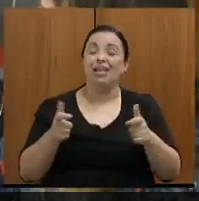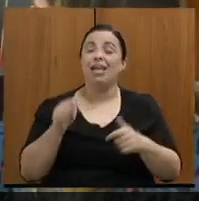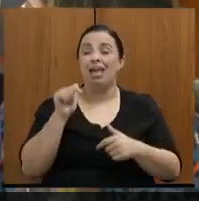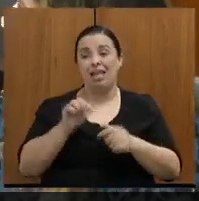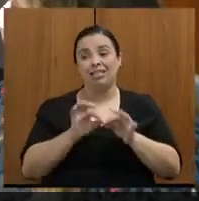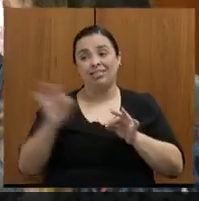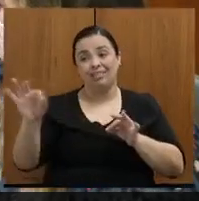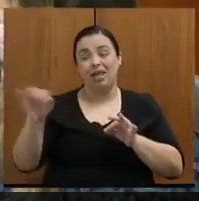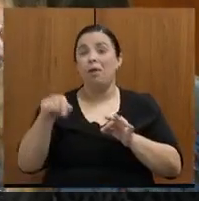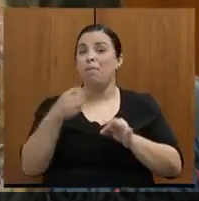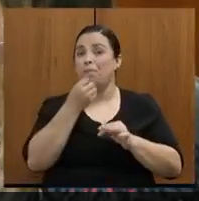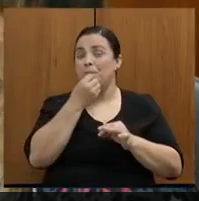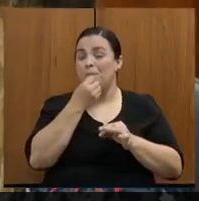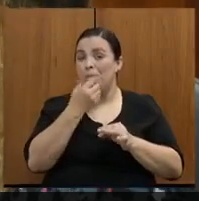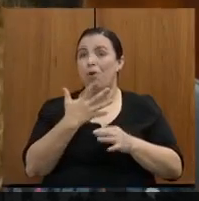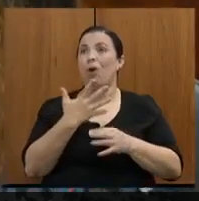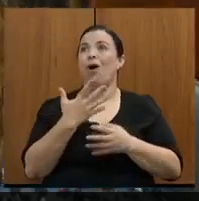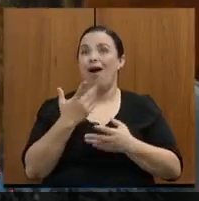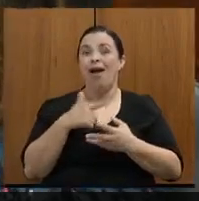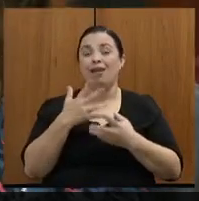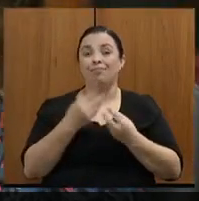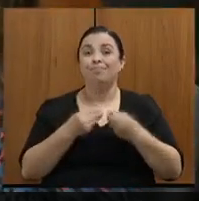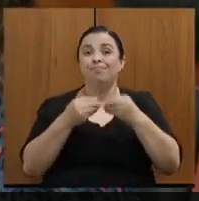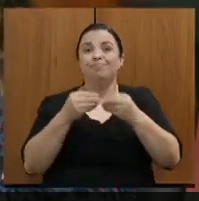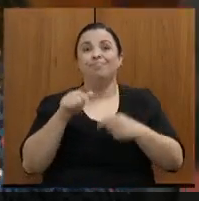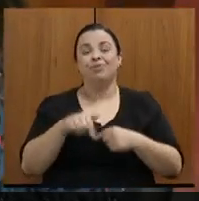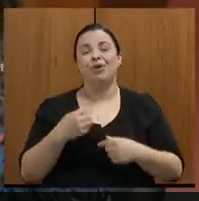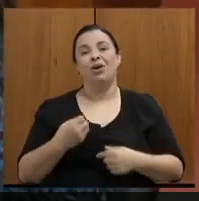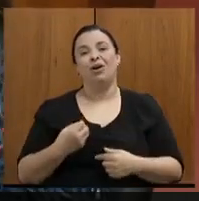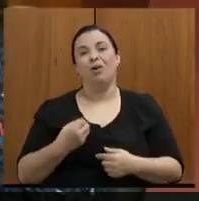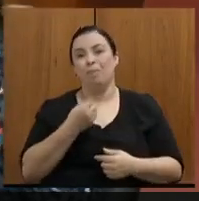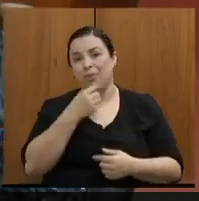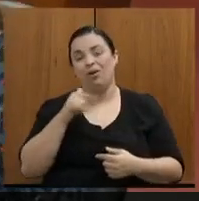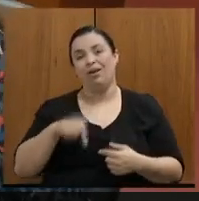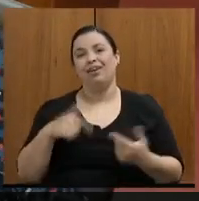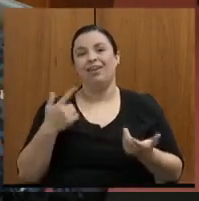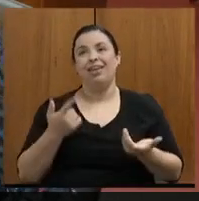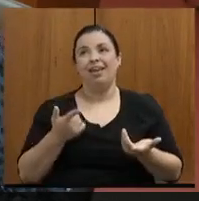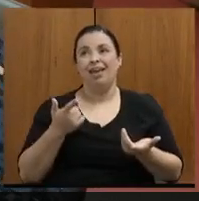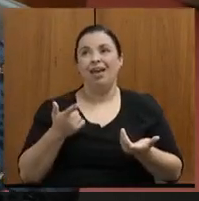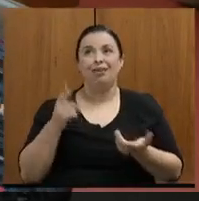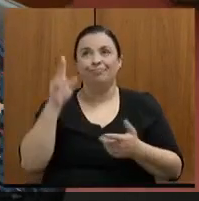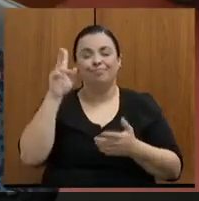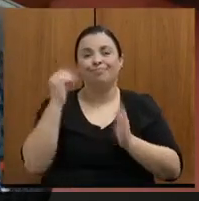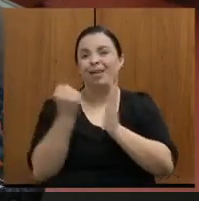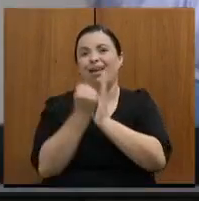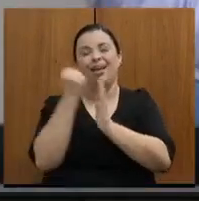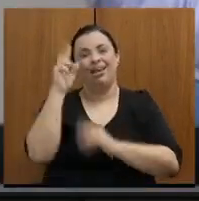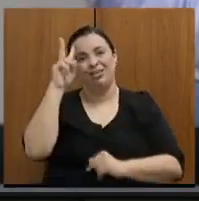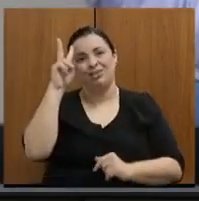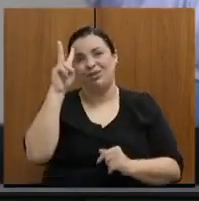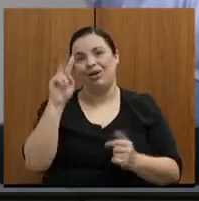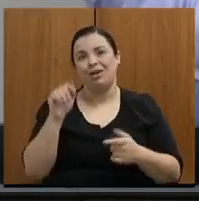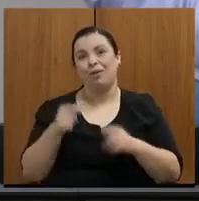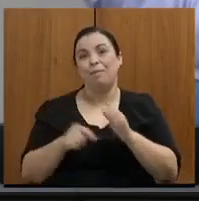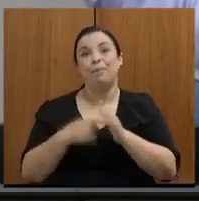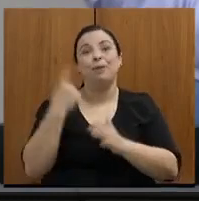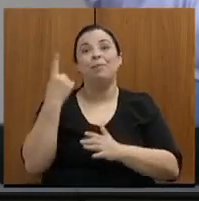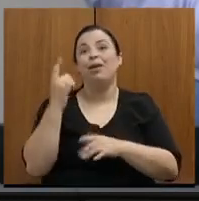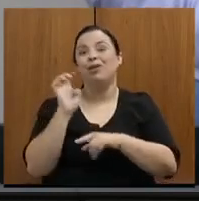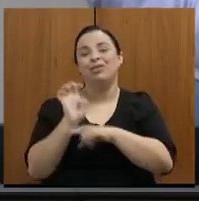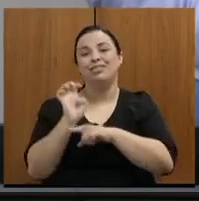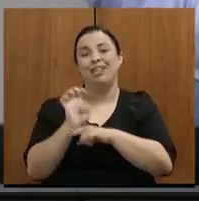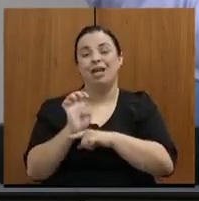Minas Gerais, nesse momento histórico, e é o primeiro Estado do Brasil que fez valer essa